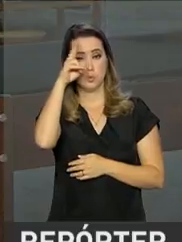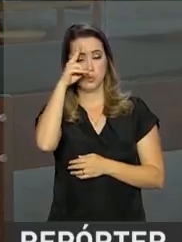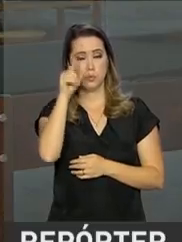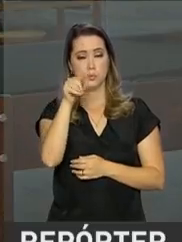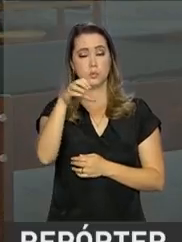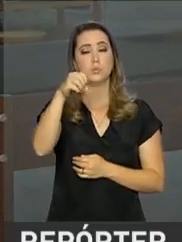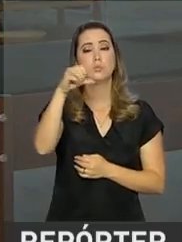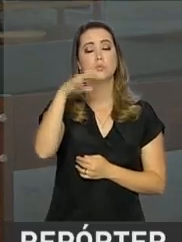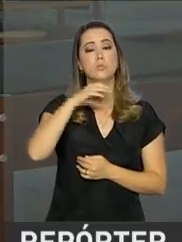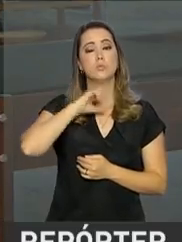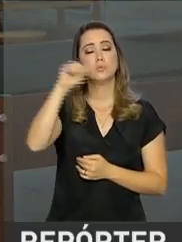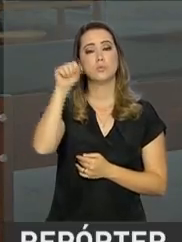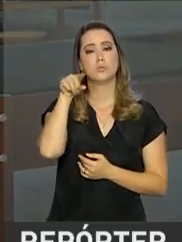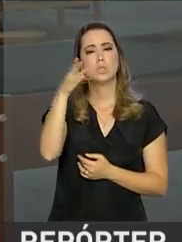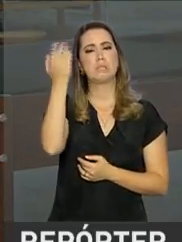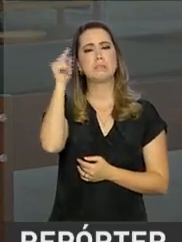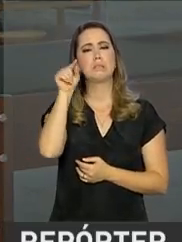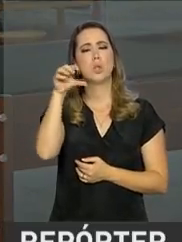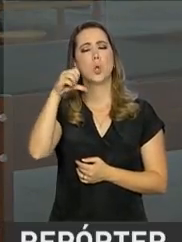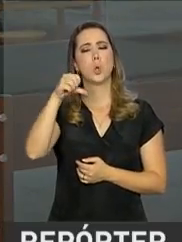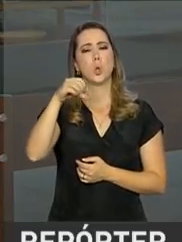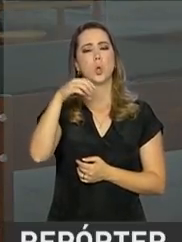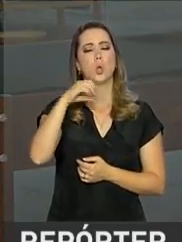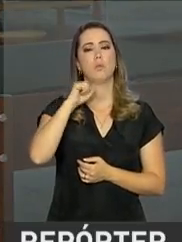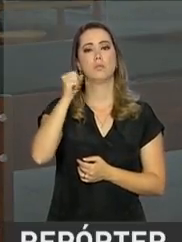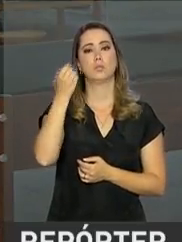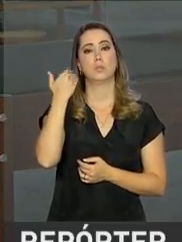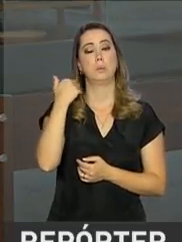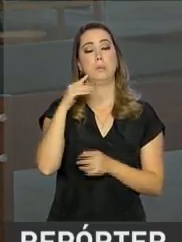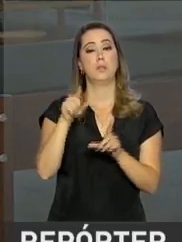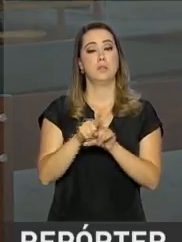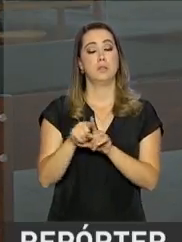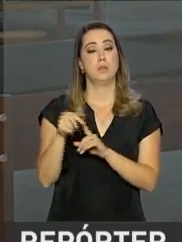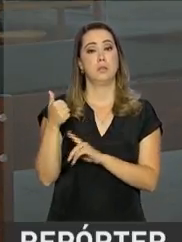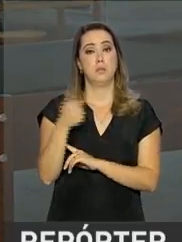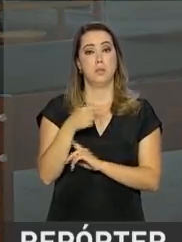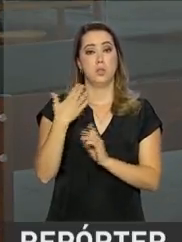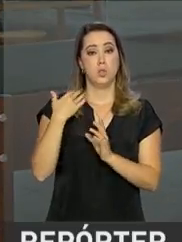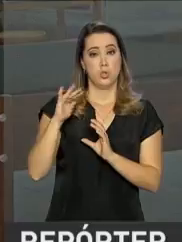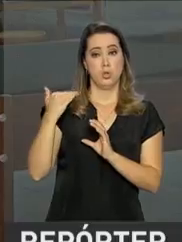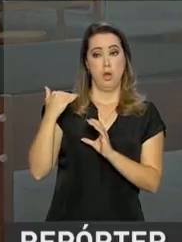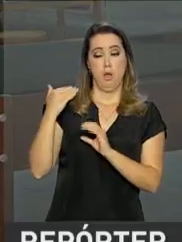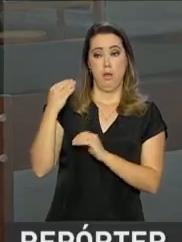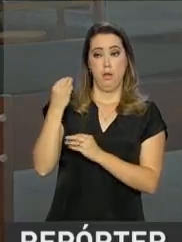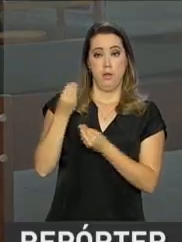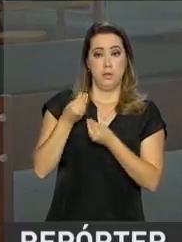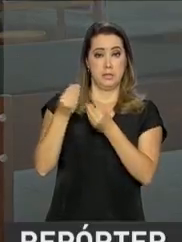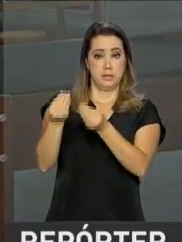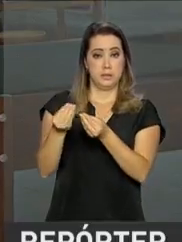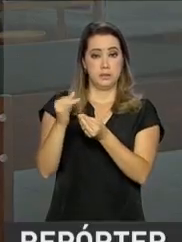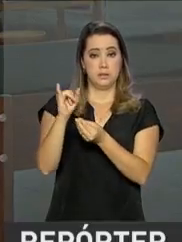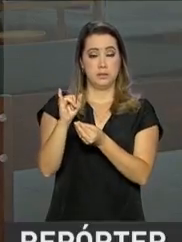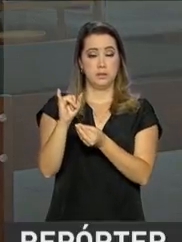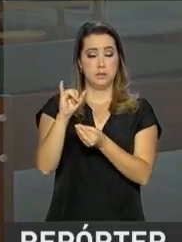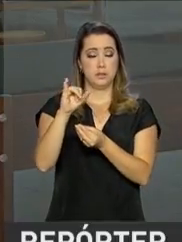9 de abril. Naquele momento, haviam sido enviadas à Receita Federal 9